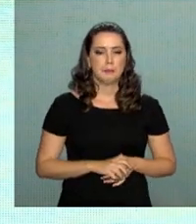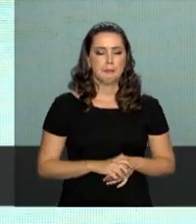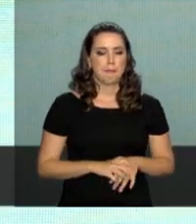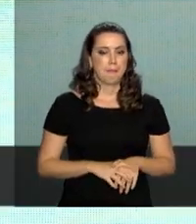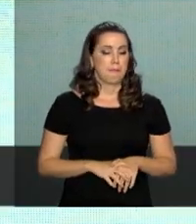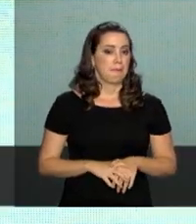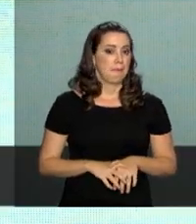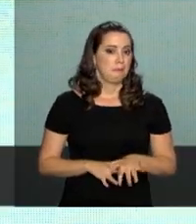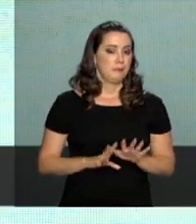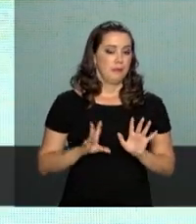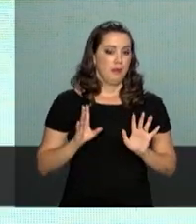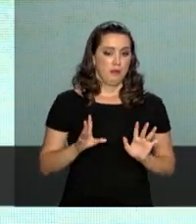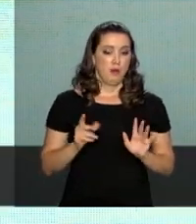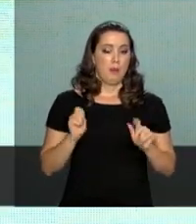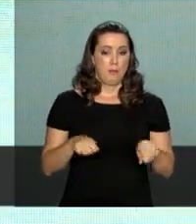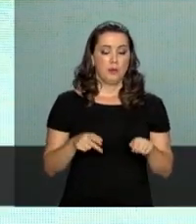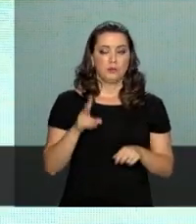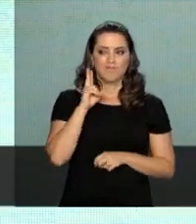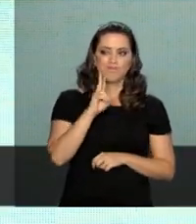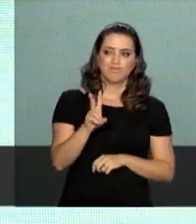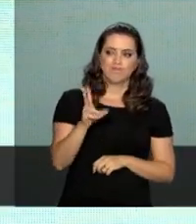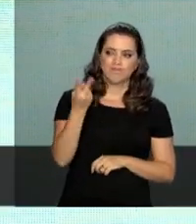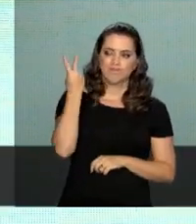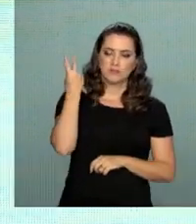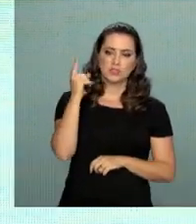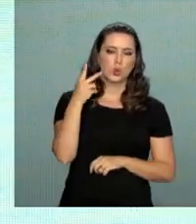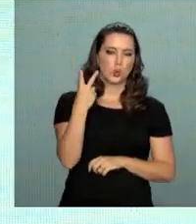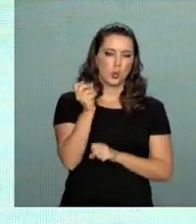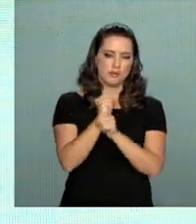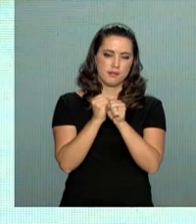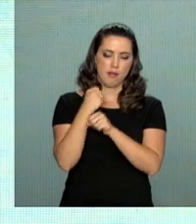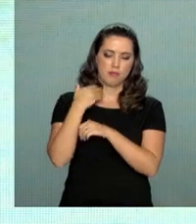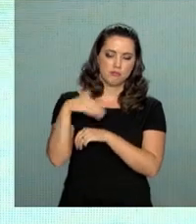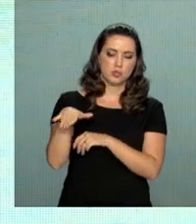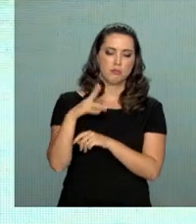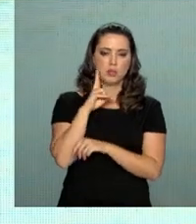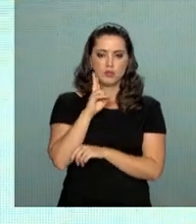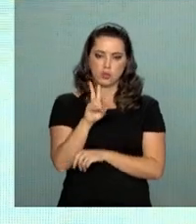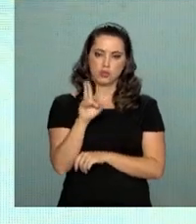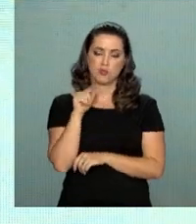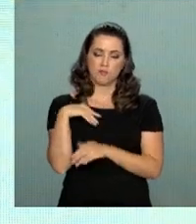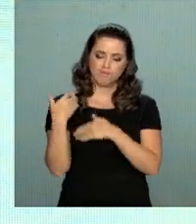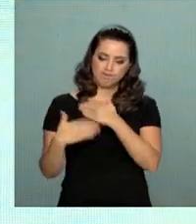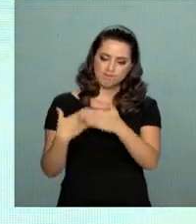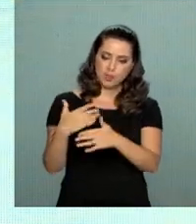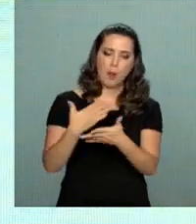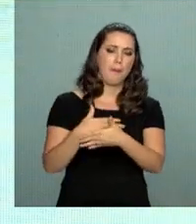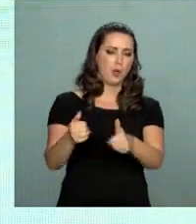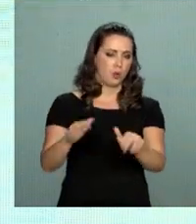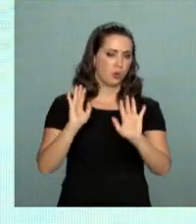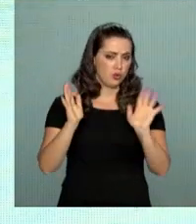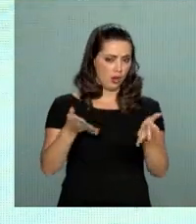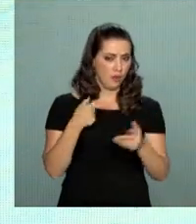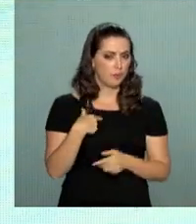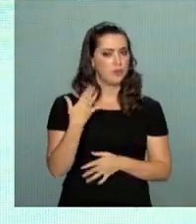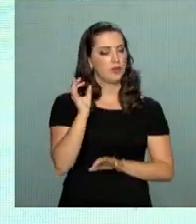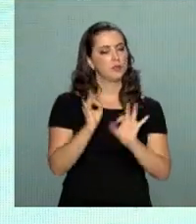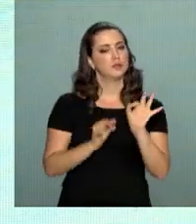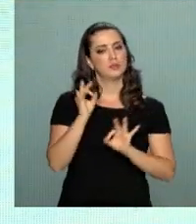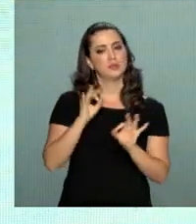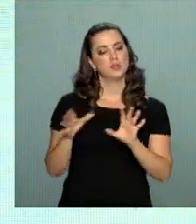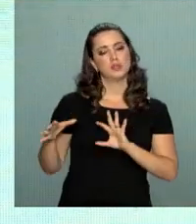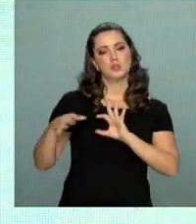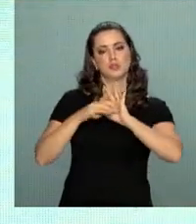assegurar que, nesses dois anos e meio, a nossa infraestrutura de transporte se evoluiu. Resgatamos o planejamento integrado,